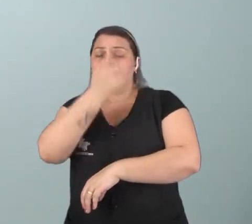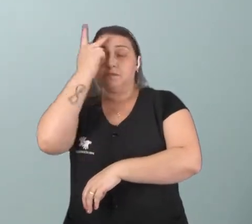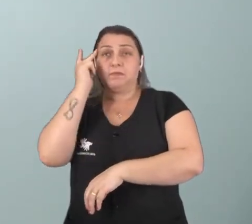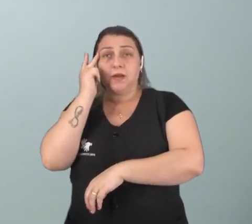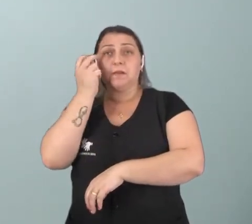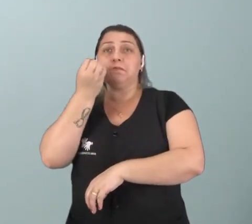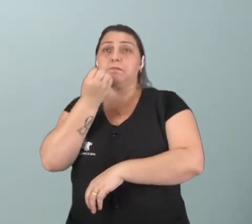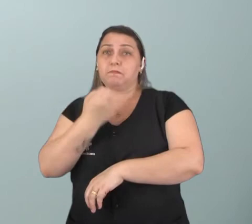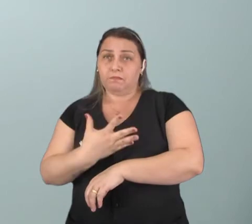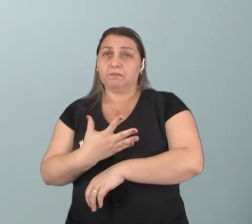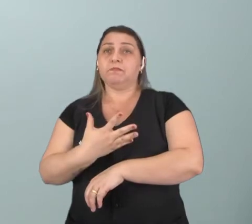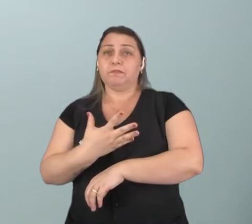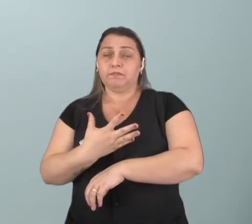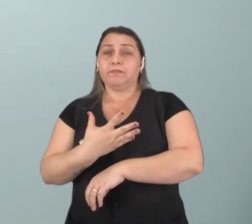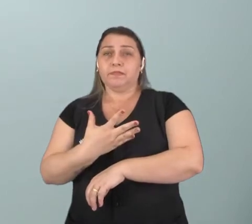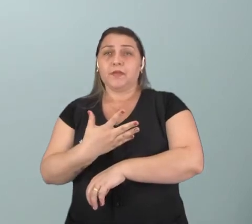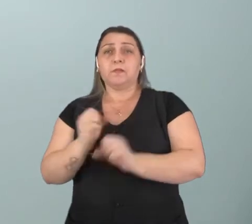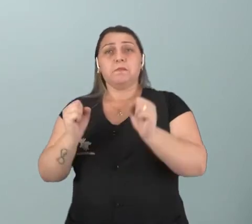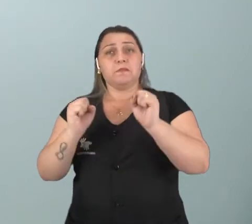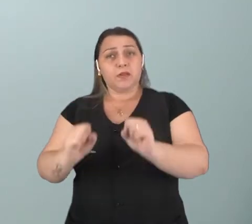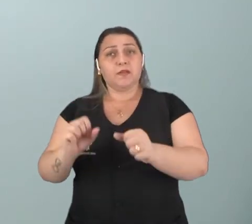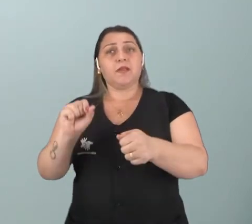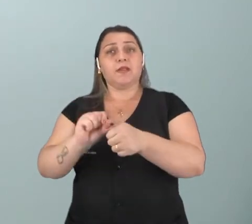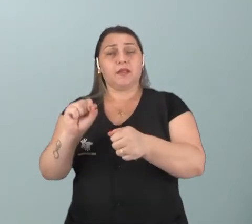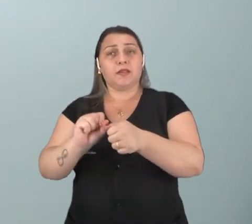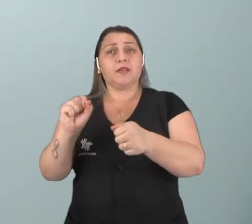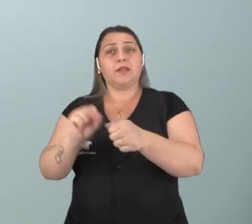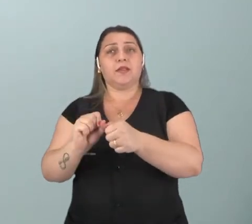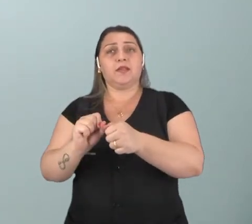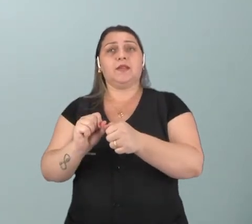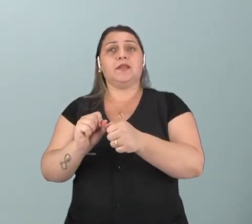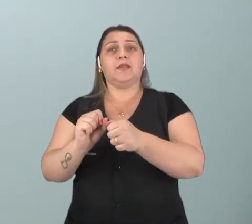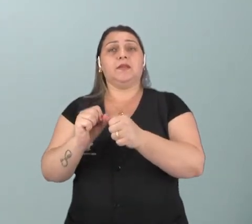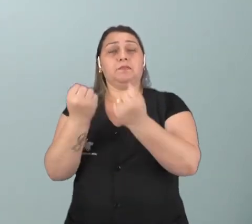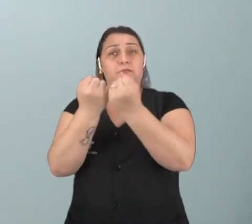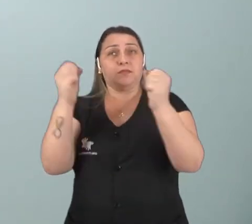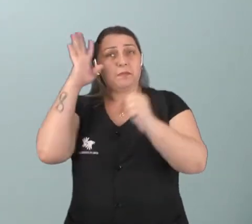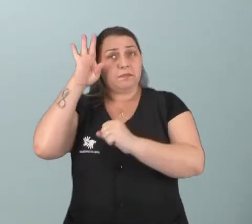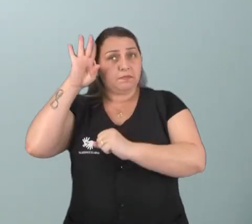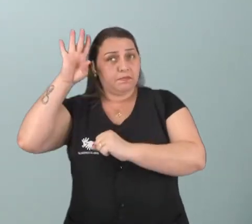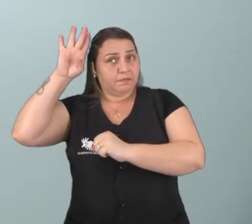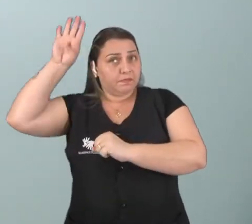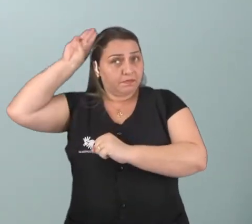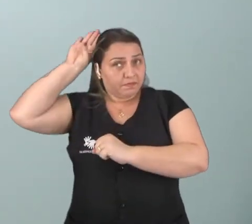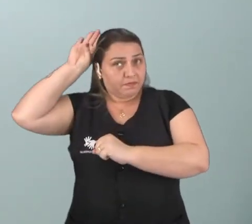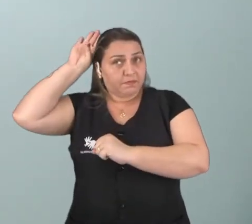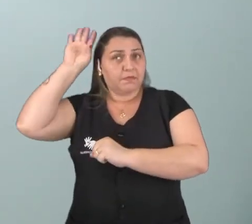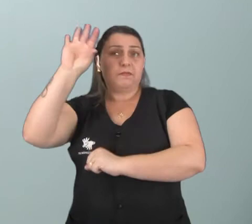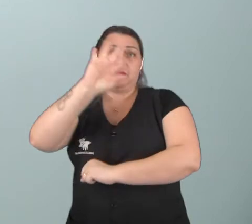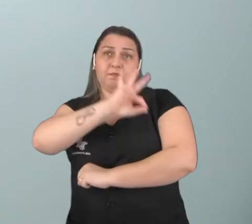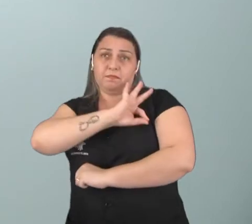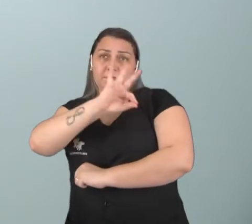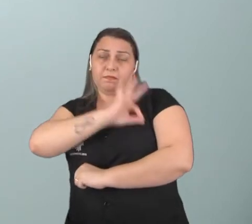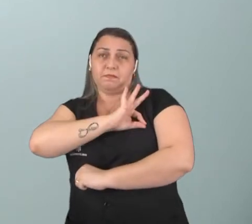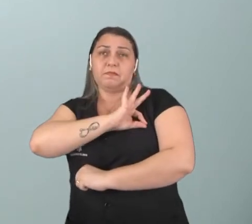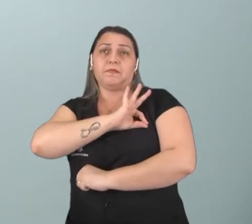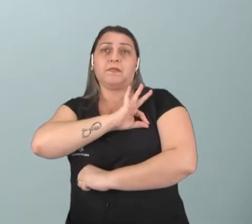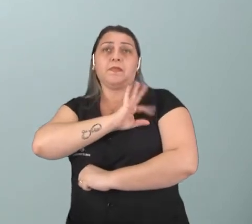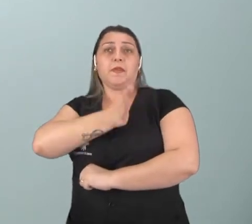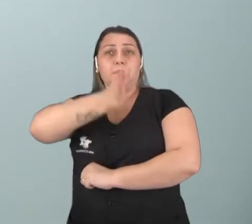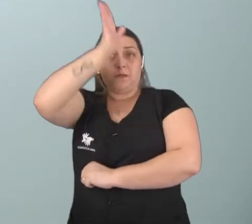indivíduo para ele poder fazer parte de alguma academia, né? Seja militar, seja da polícia, seja